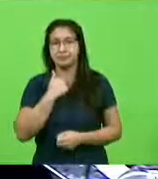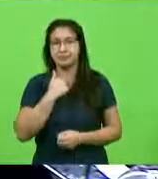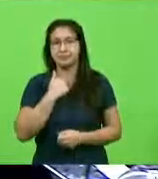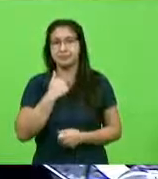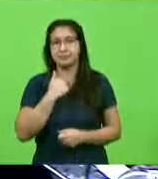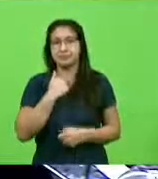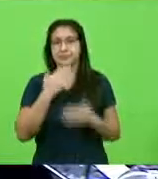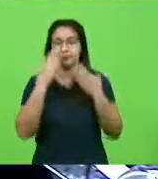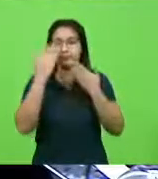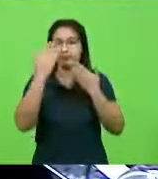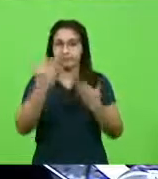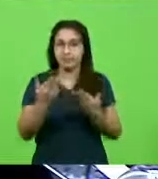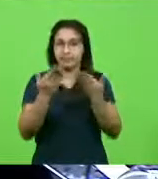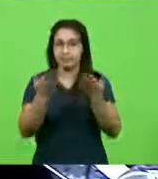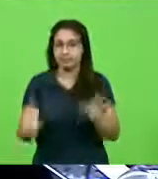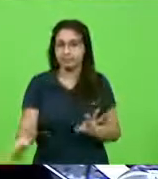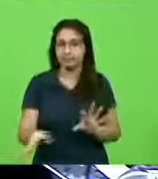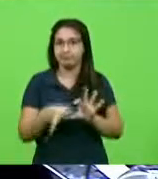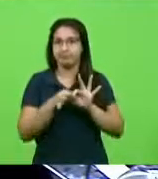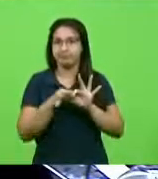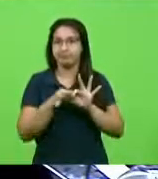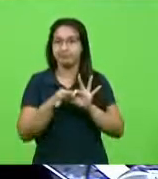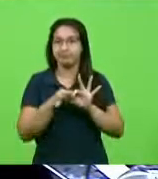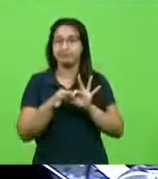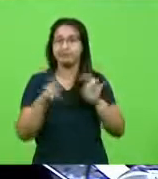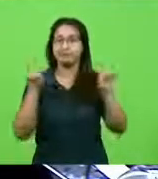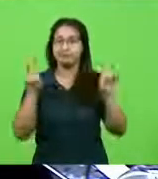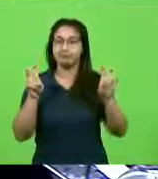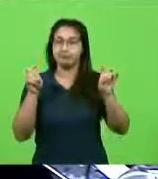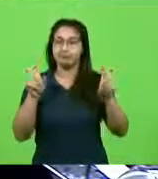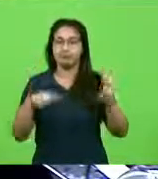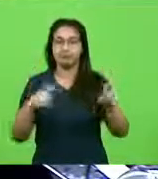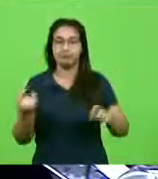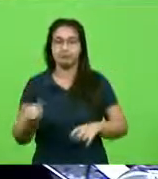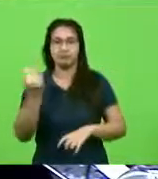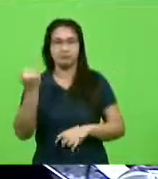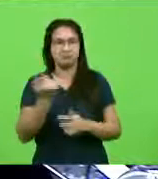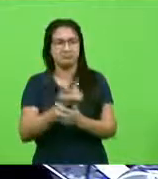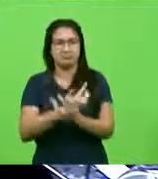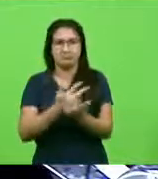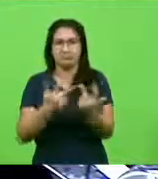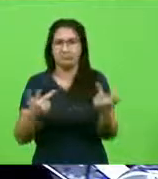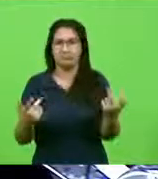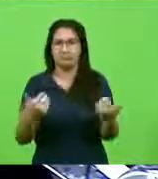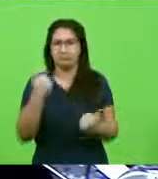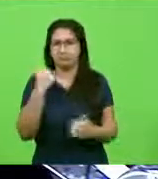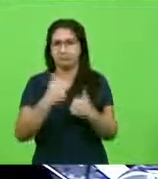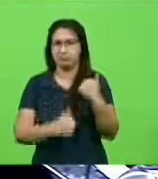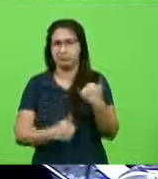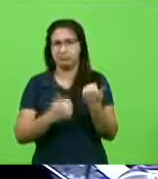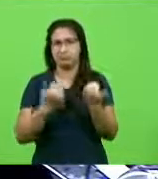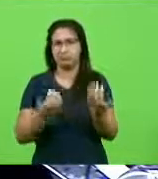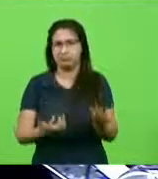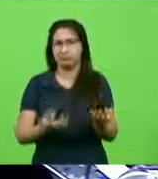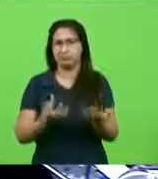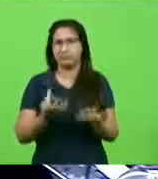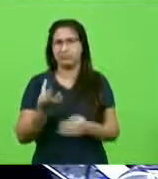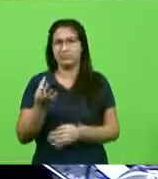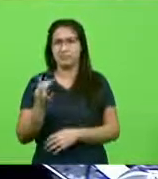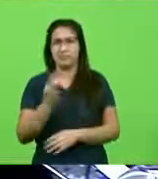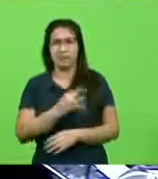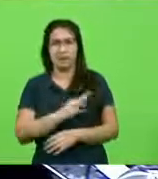o senhor por estar unindo forças conosco nessa causa e inúmeros desportistas de Santa Catarina, técnicos, dirigentes,